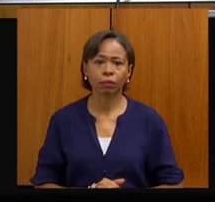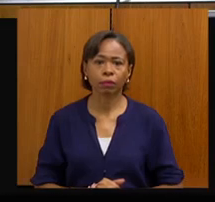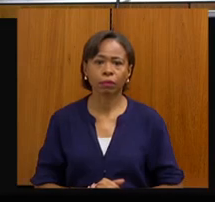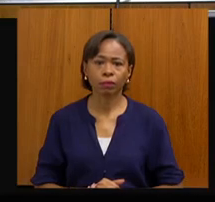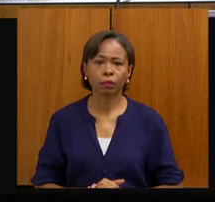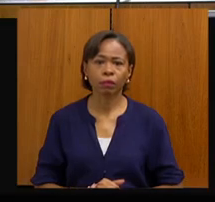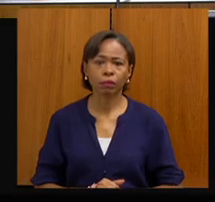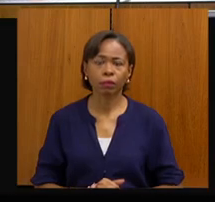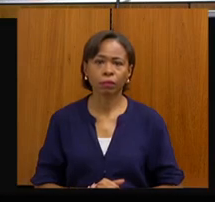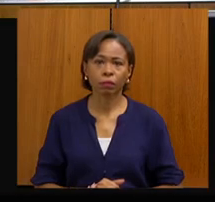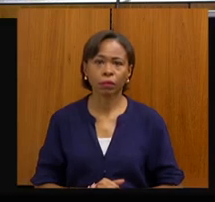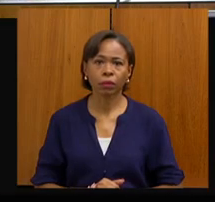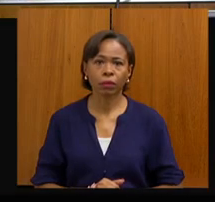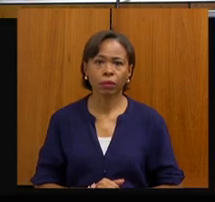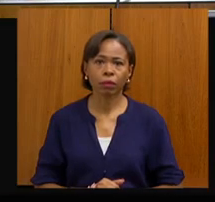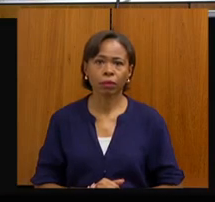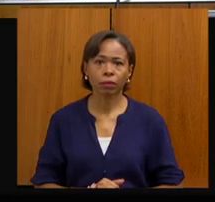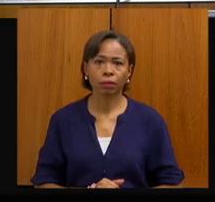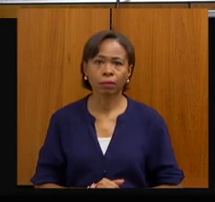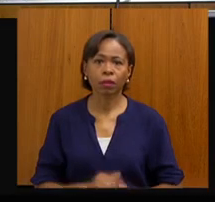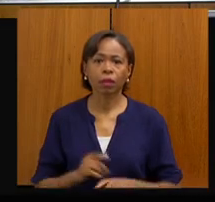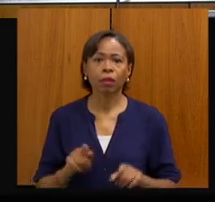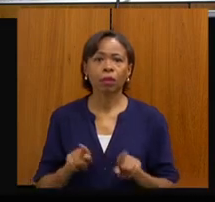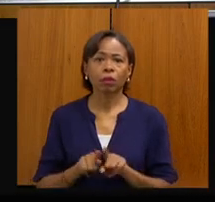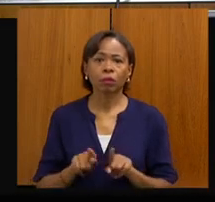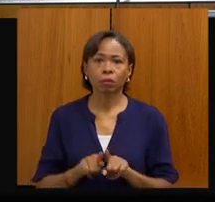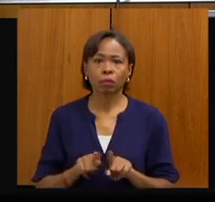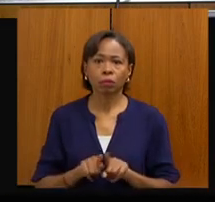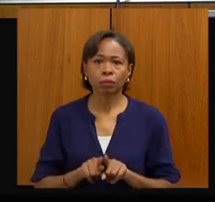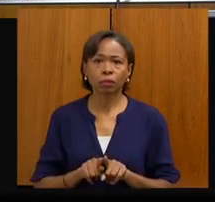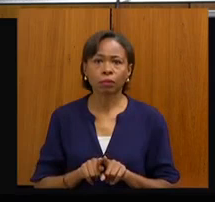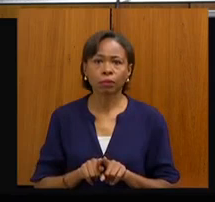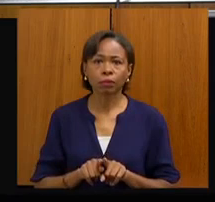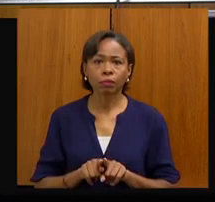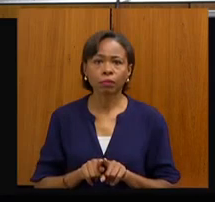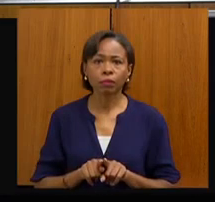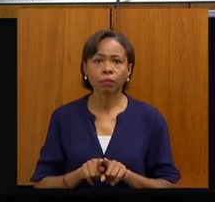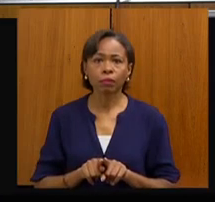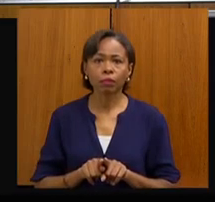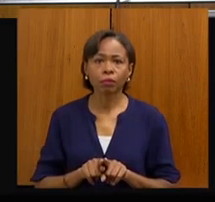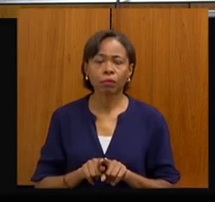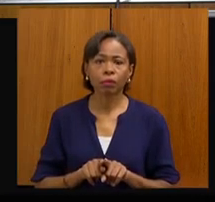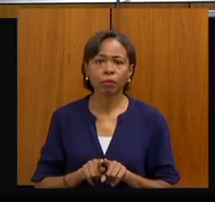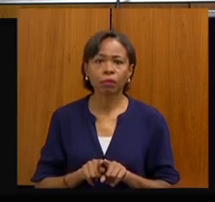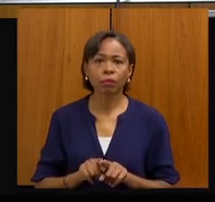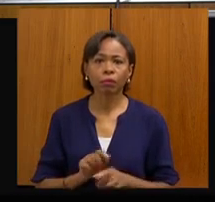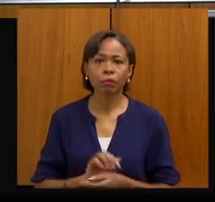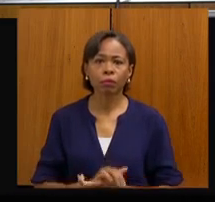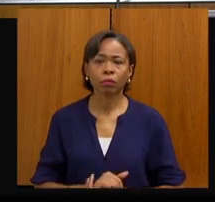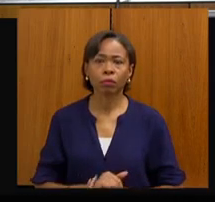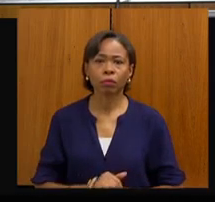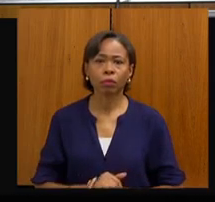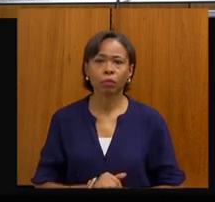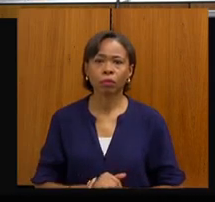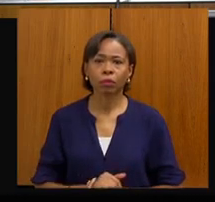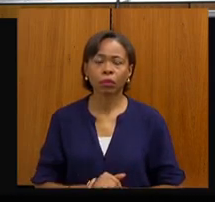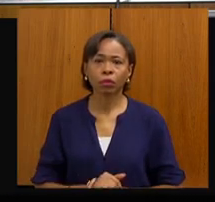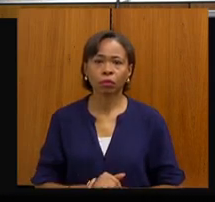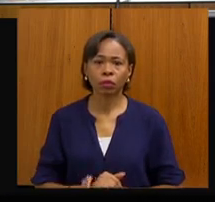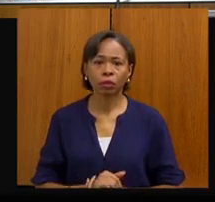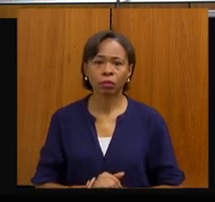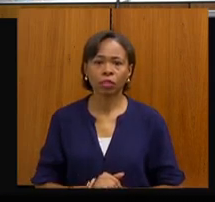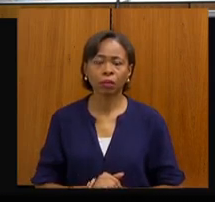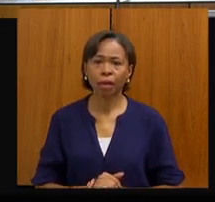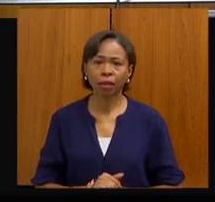O ressarcimento de antifúngicos, muito relacionado aos pacientes em quimioterapia, nós estamos aumentando cada vez mais